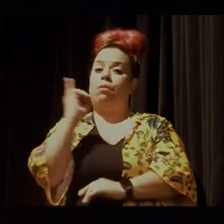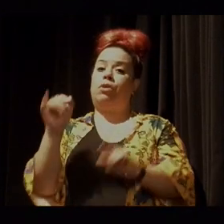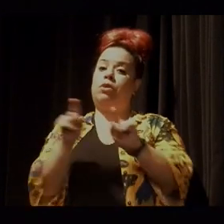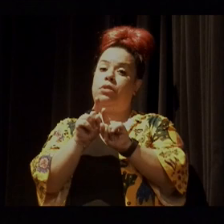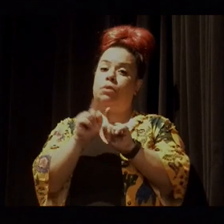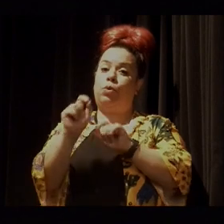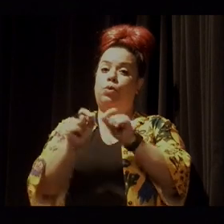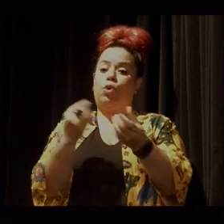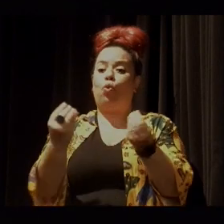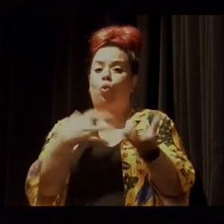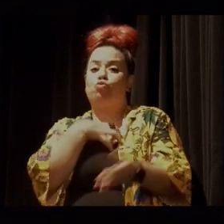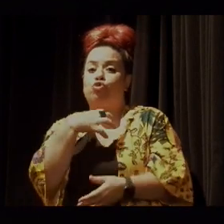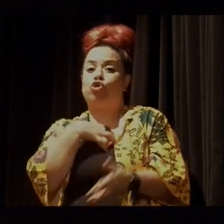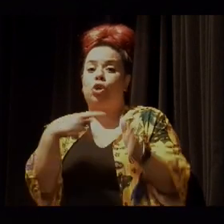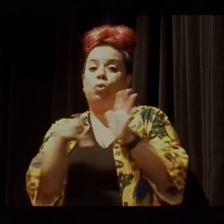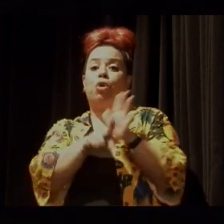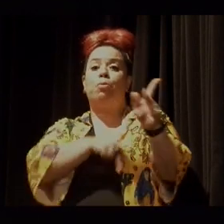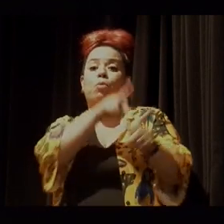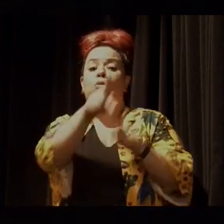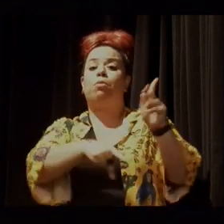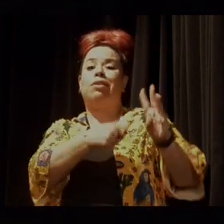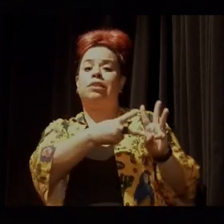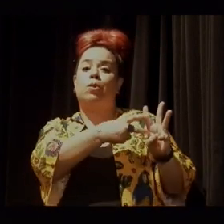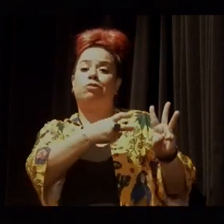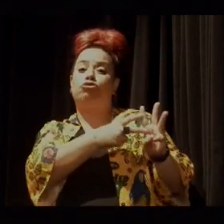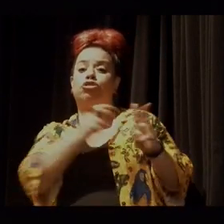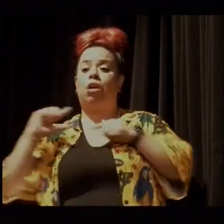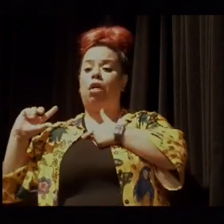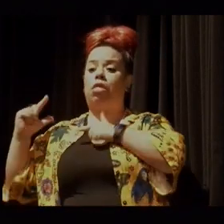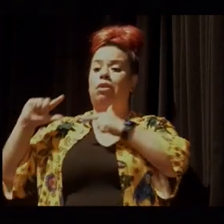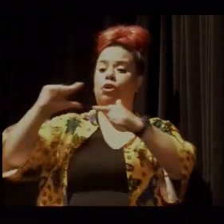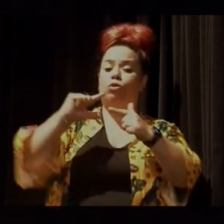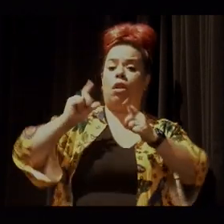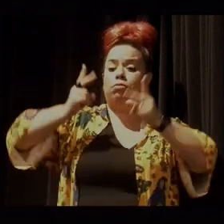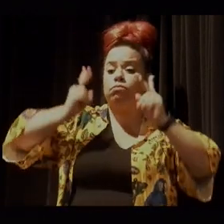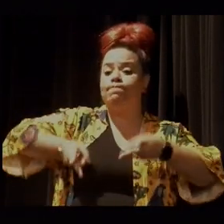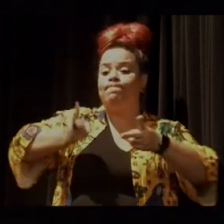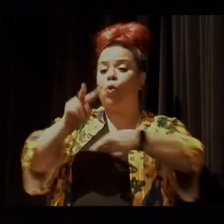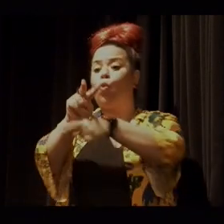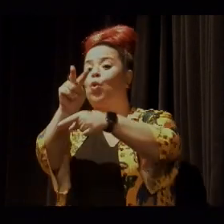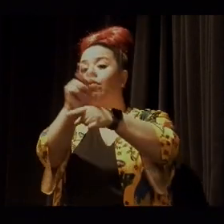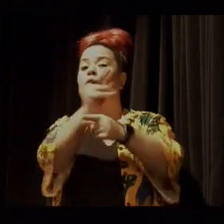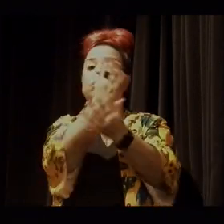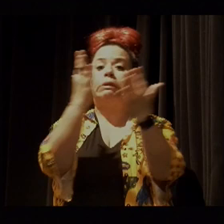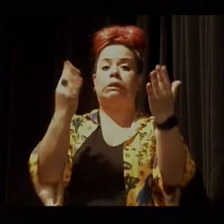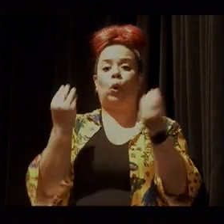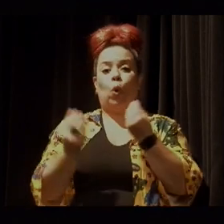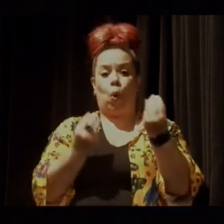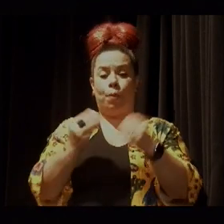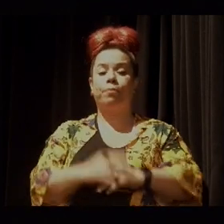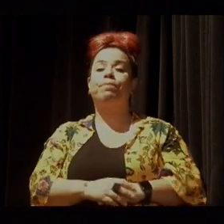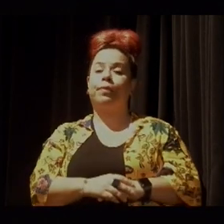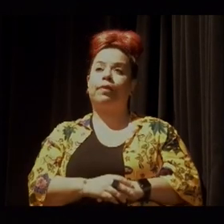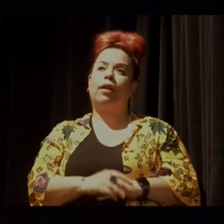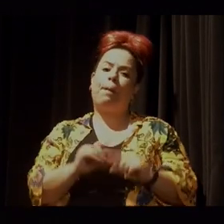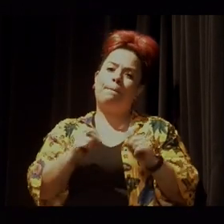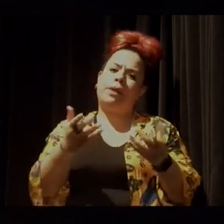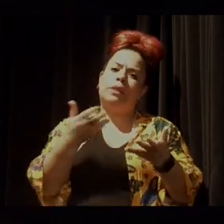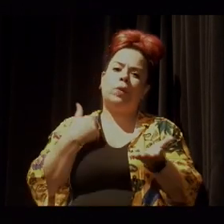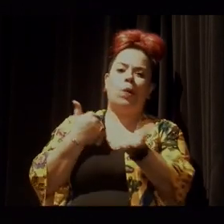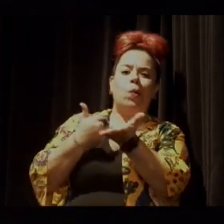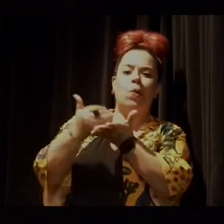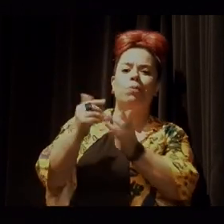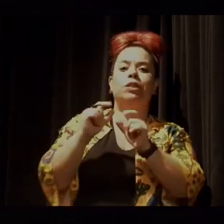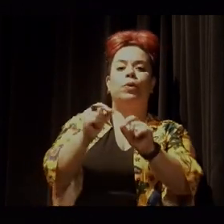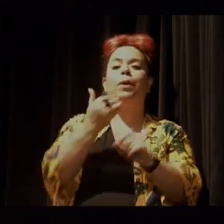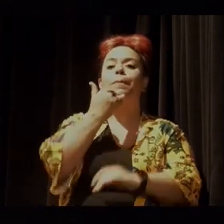modos de vida das populações indígenas e tradicionais na conservação. E eu queria, na verdade, começar pedindo